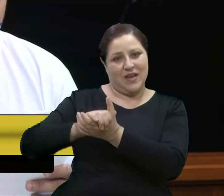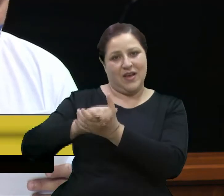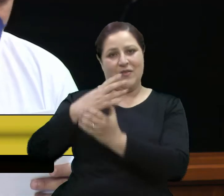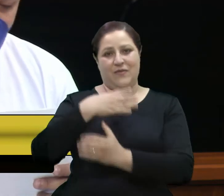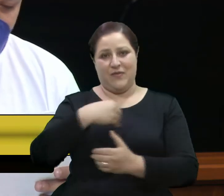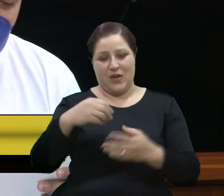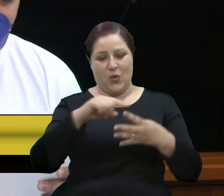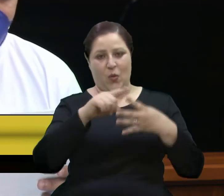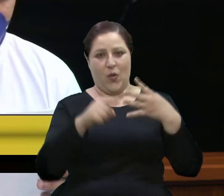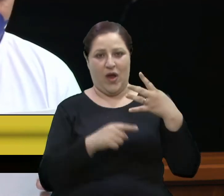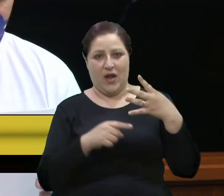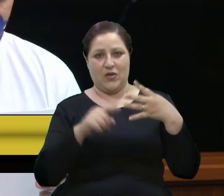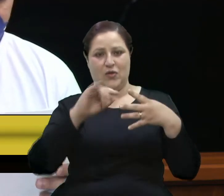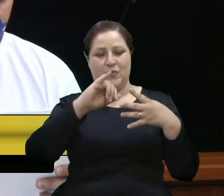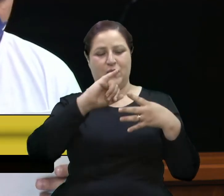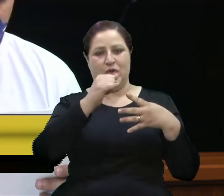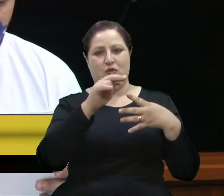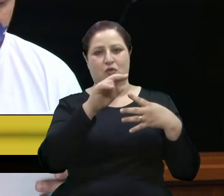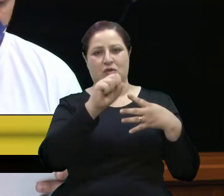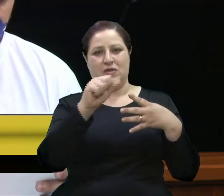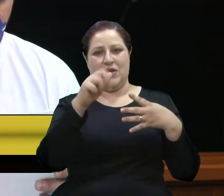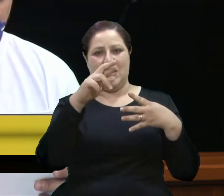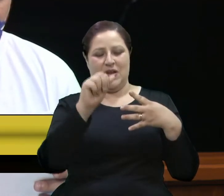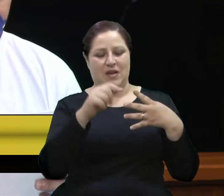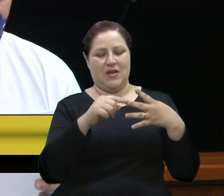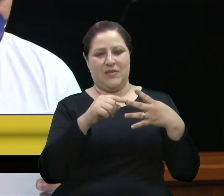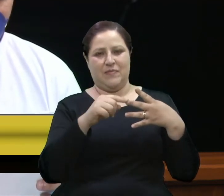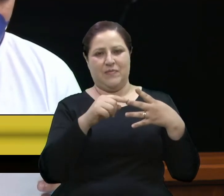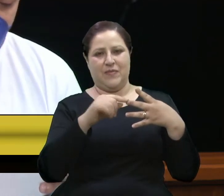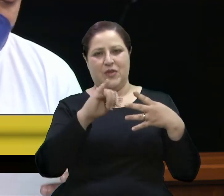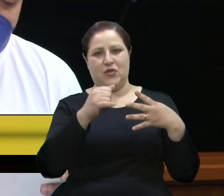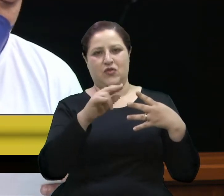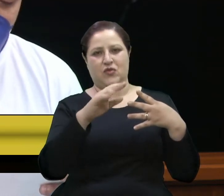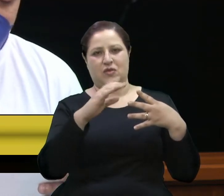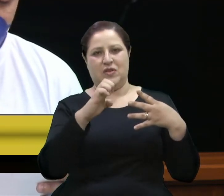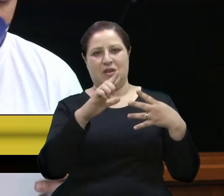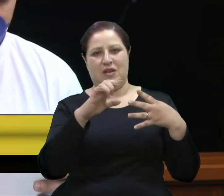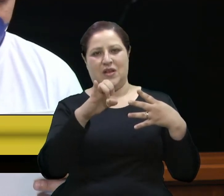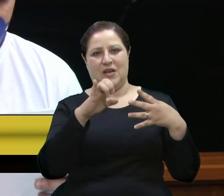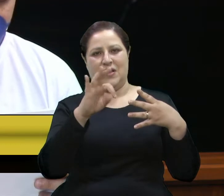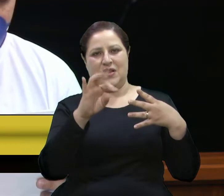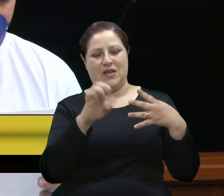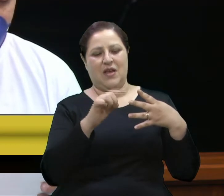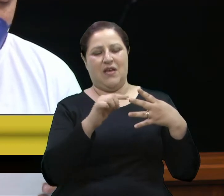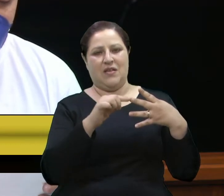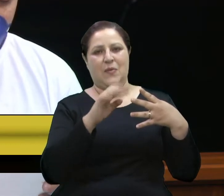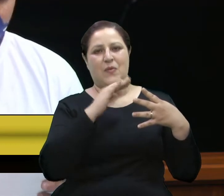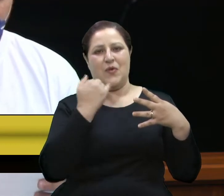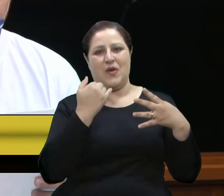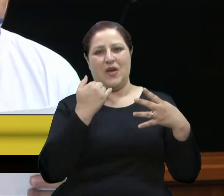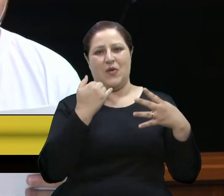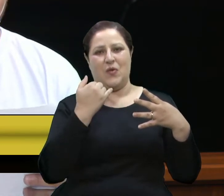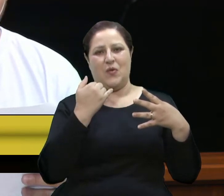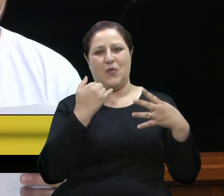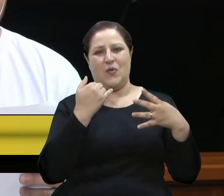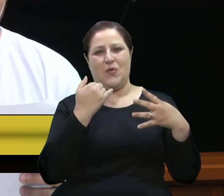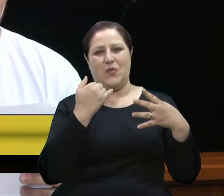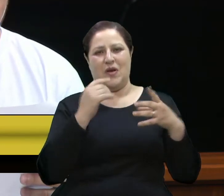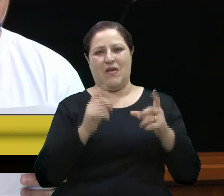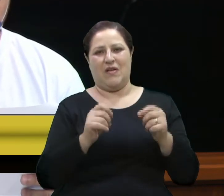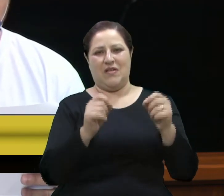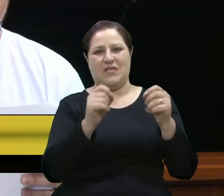Margarete, já falecida, Jusserema e Amarildo. A segunda filha do casal faleceu com leucemia há 11 anos de idade. O casal